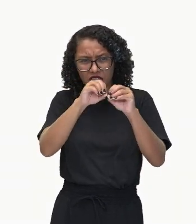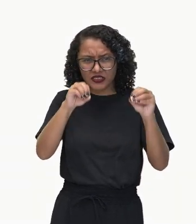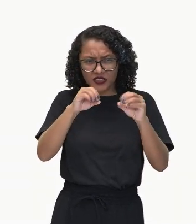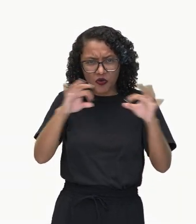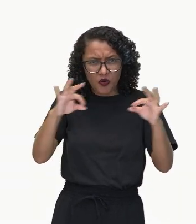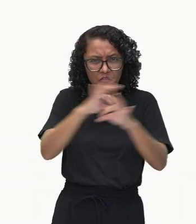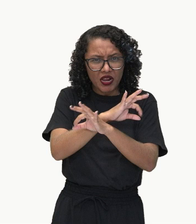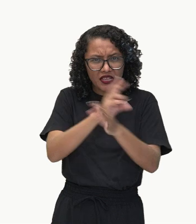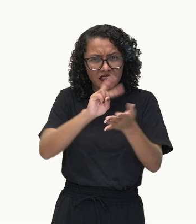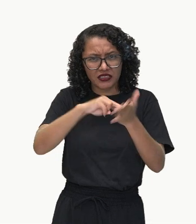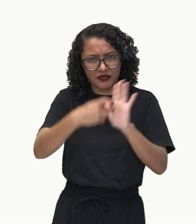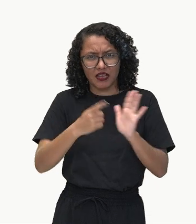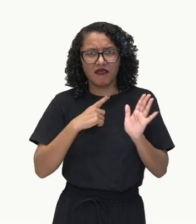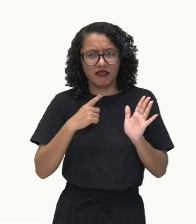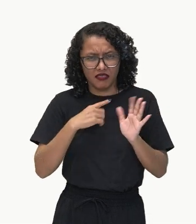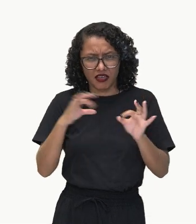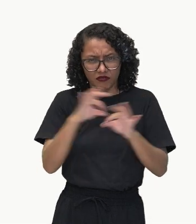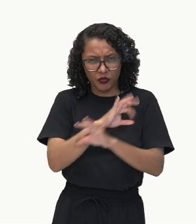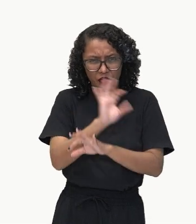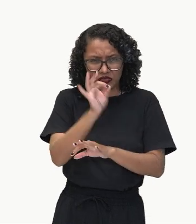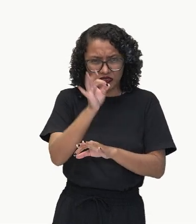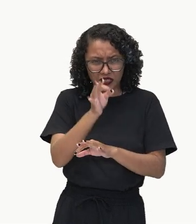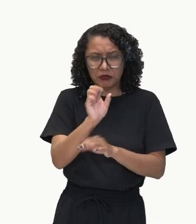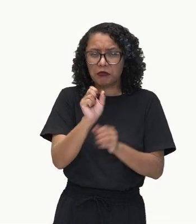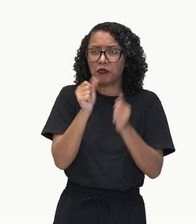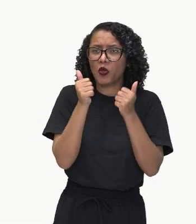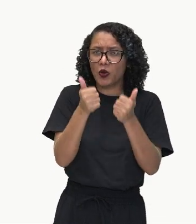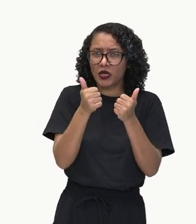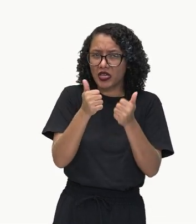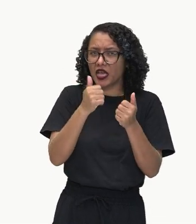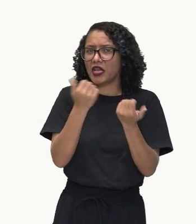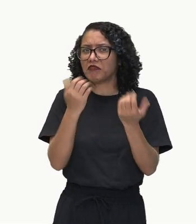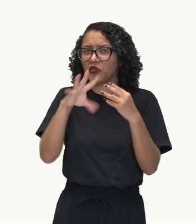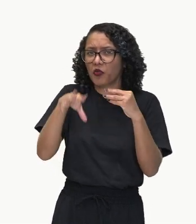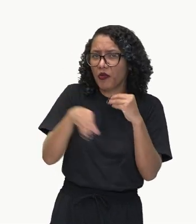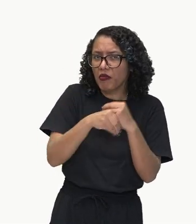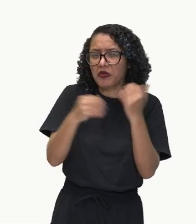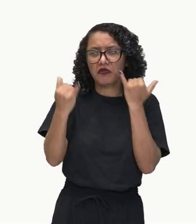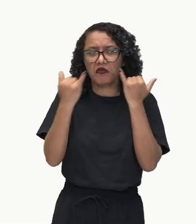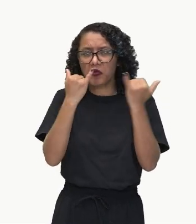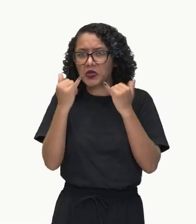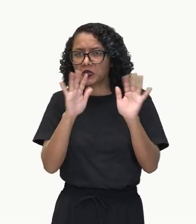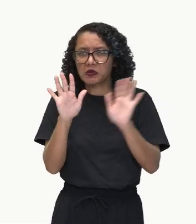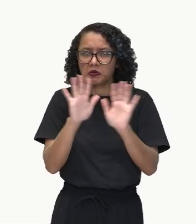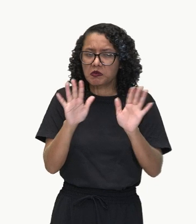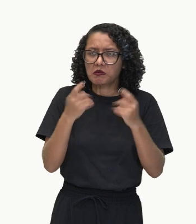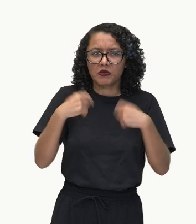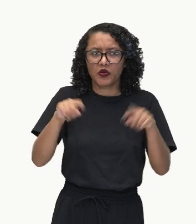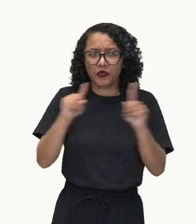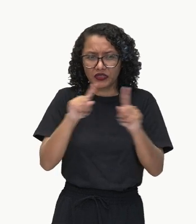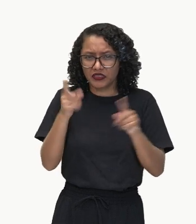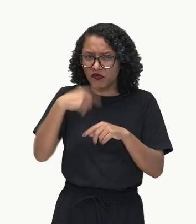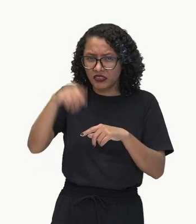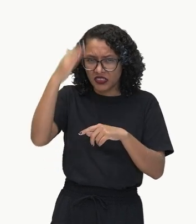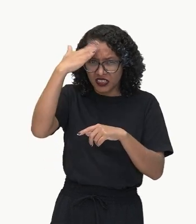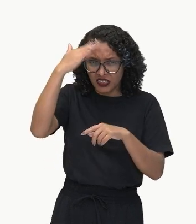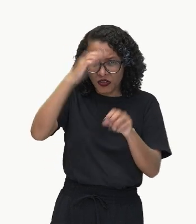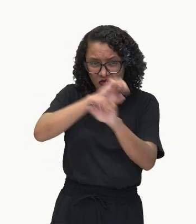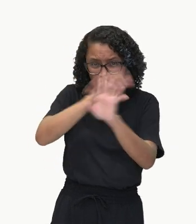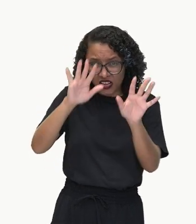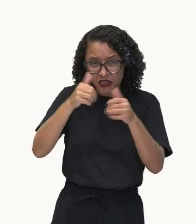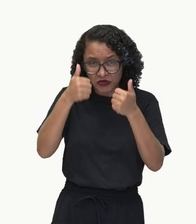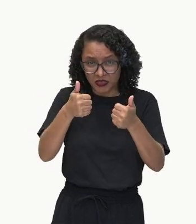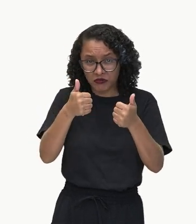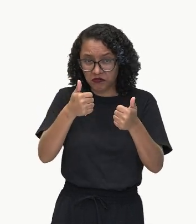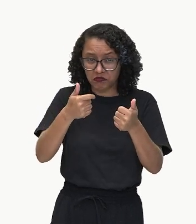Nós chegamos de manhã. Pronto. Não precisa mais de informação alguma. Você compreende o que eu estou falando. Nós chegamos de